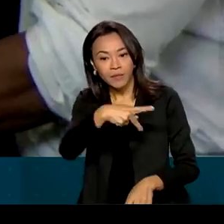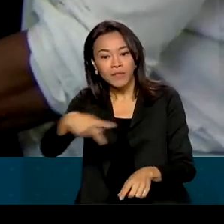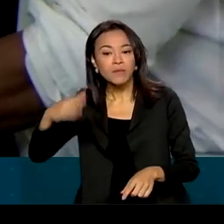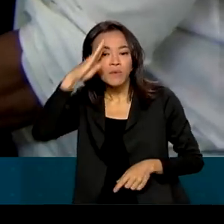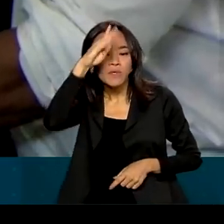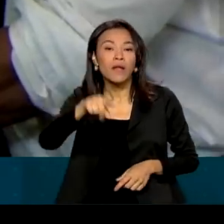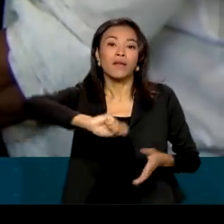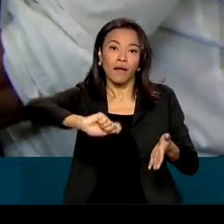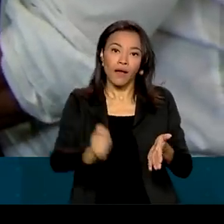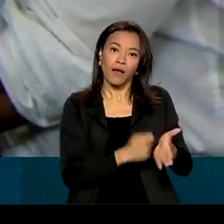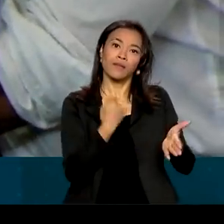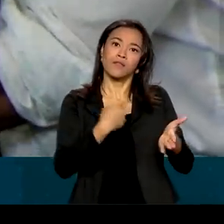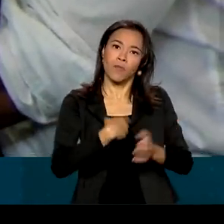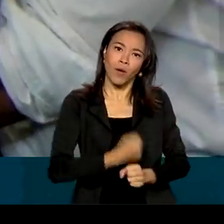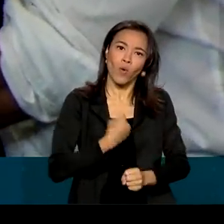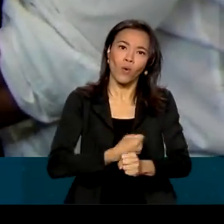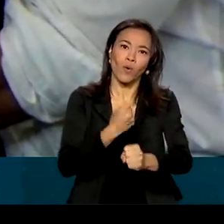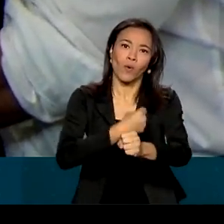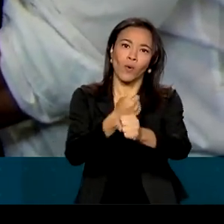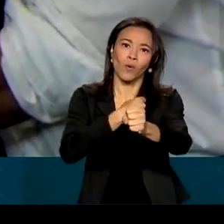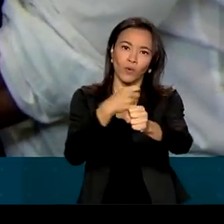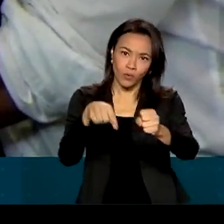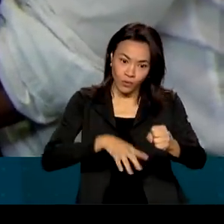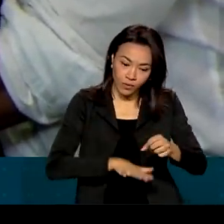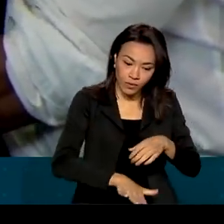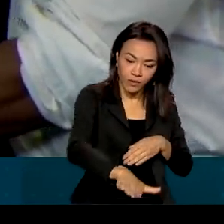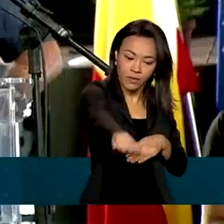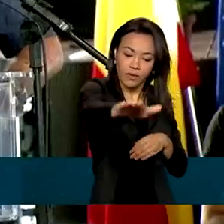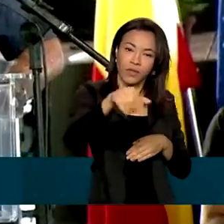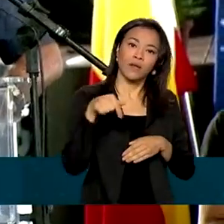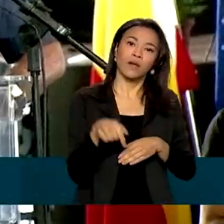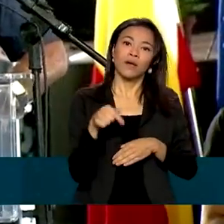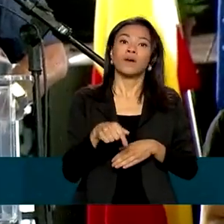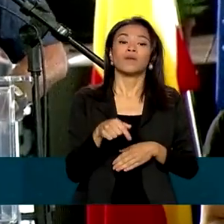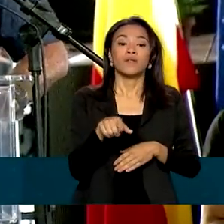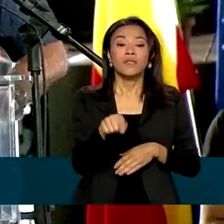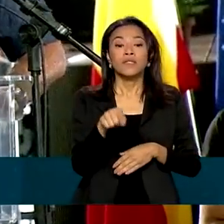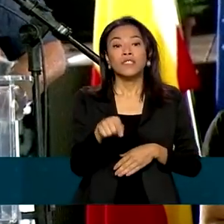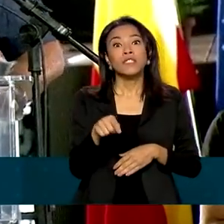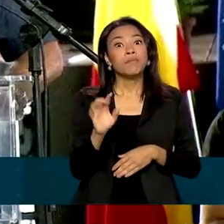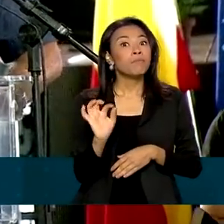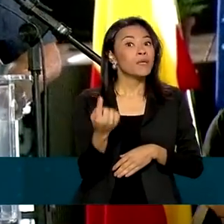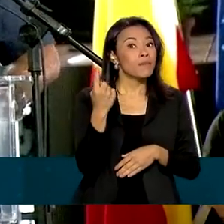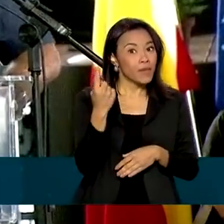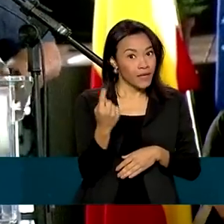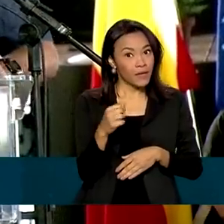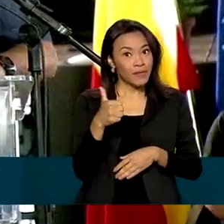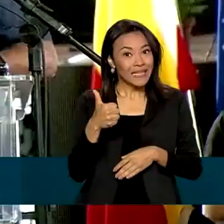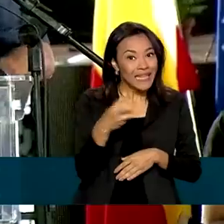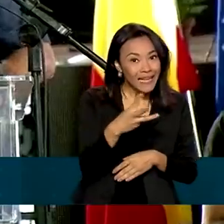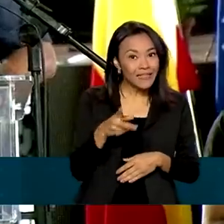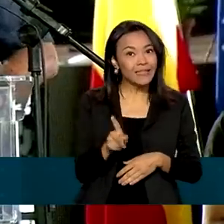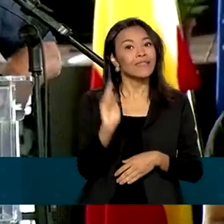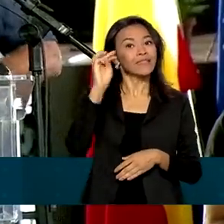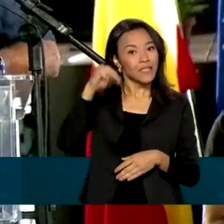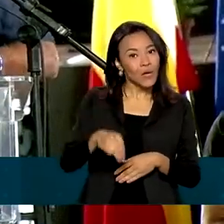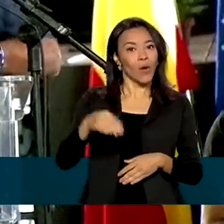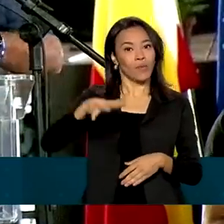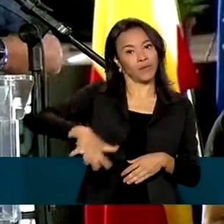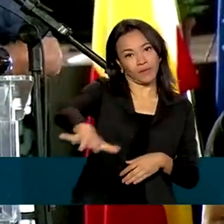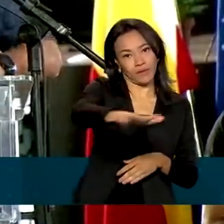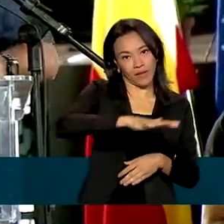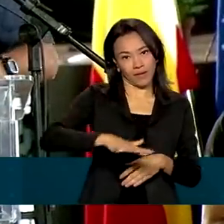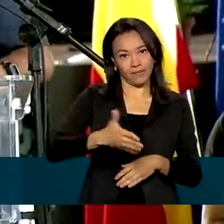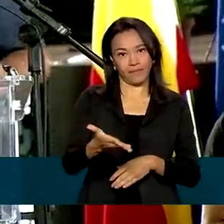a ordem de serviço das obras do contorno sul-metropolitano para a construção dos primeiros 13 quilômetros do novo trecho da